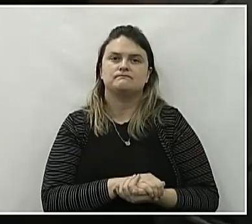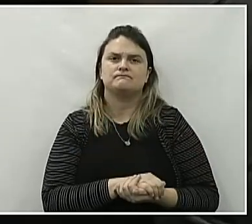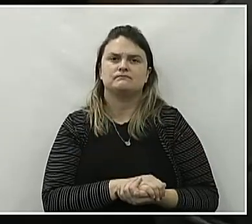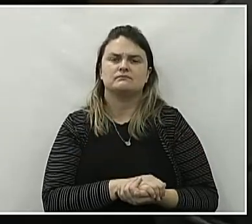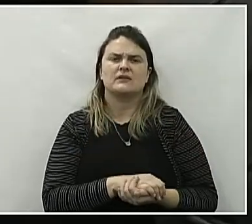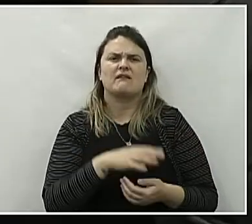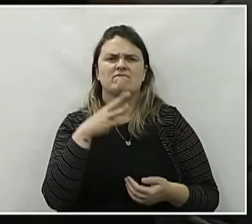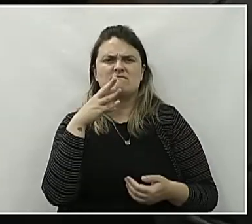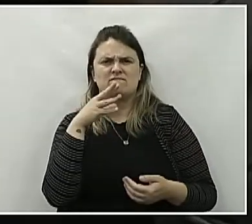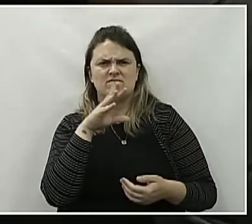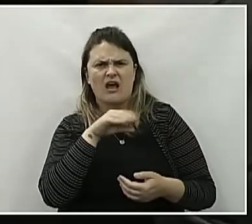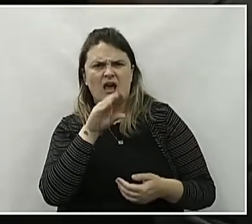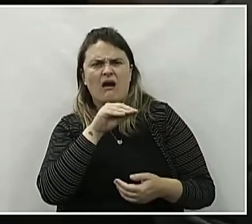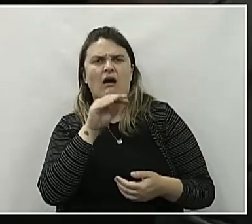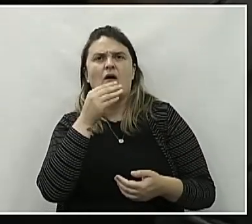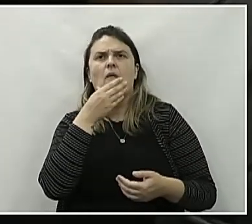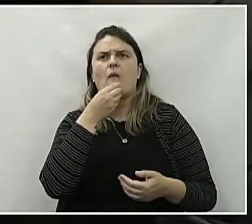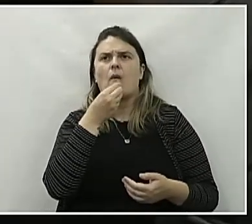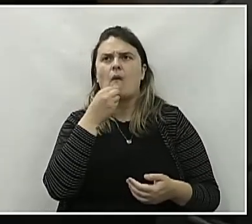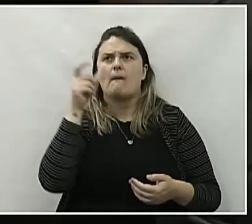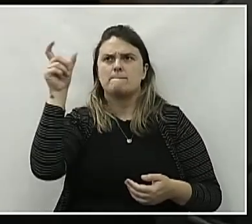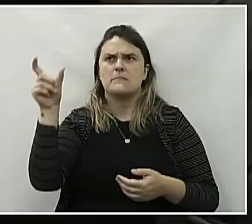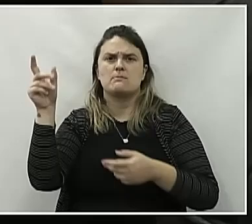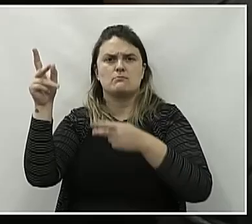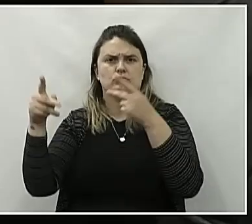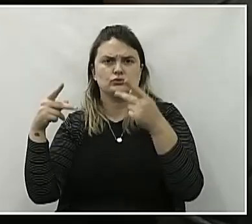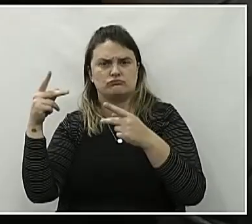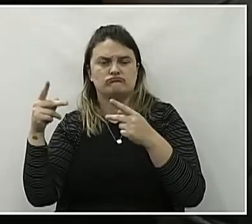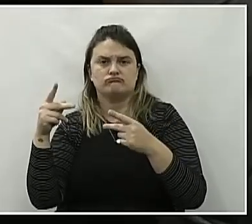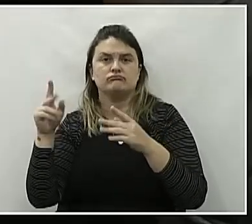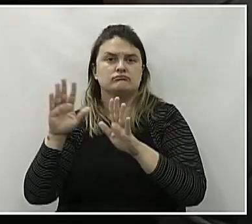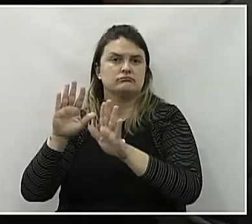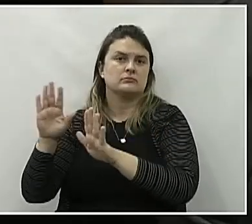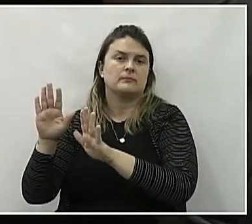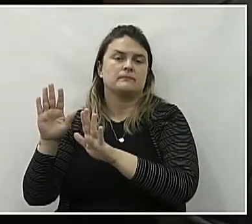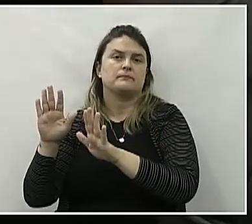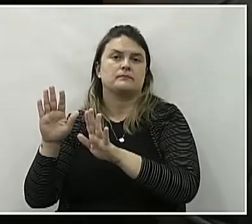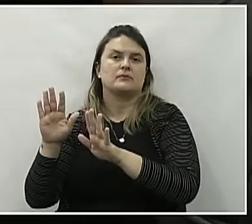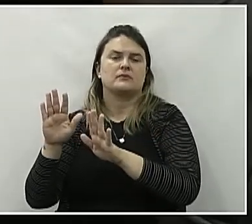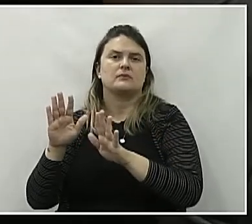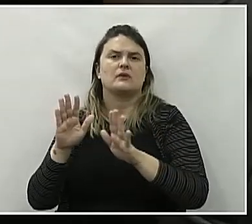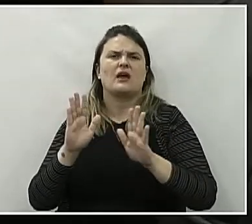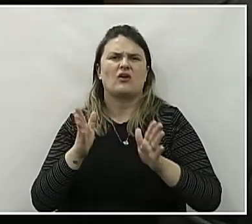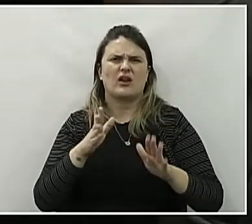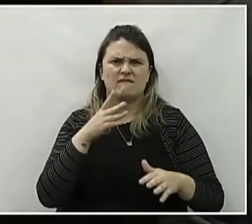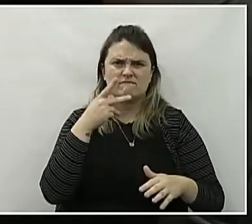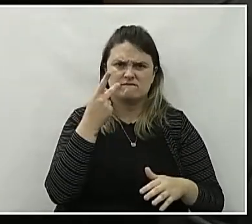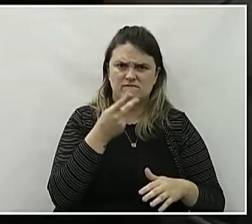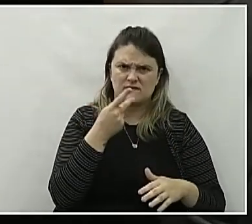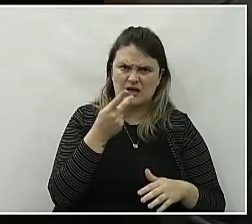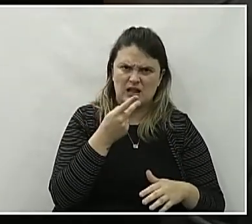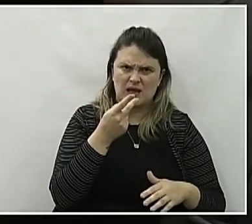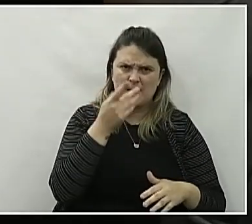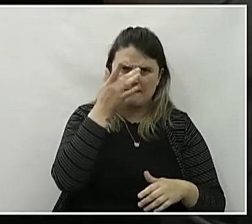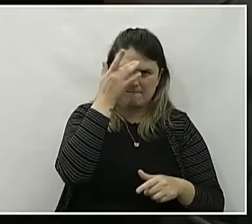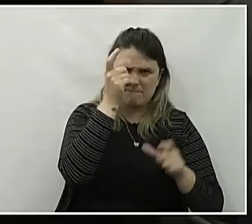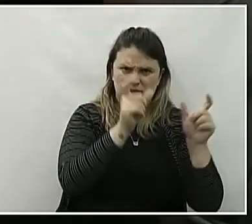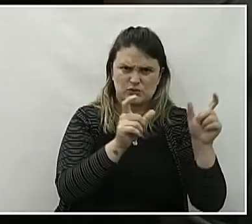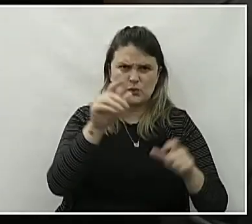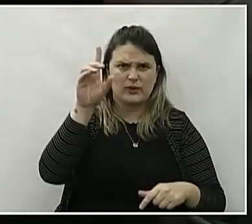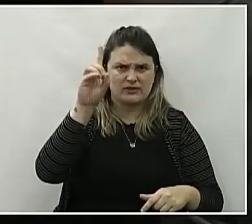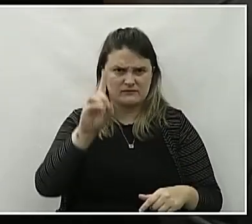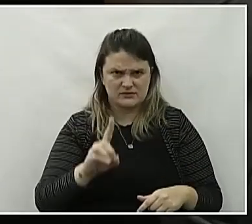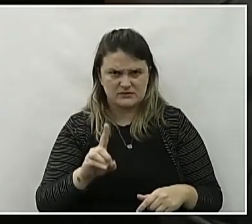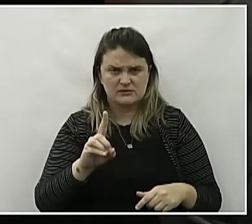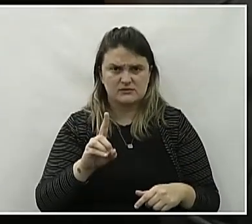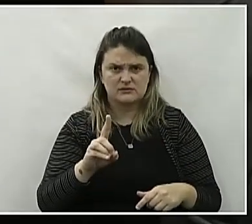Falar do homem público, falar do homem político, é uma coisa. Agora, falar de pessoas com deficiência